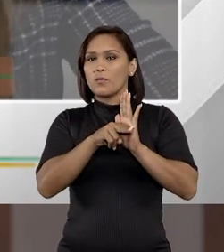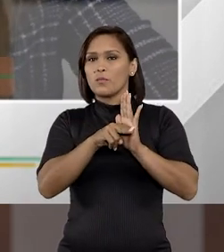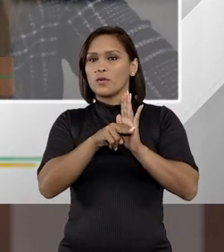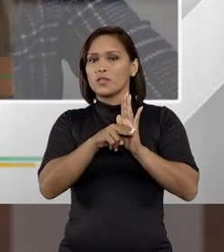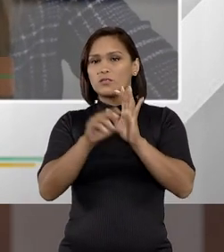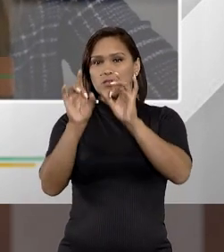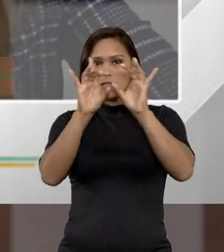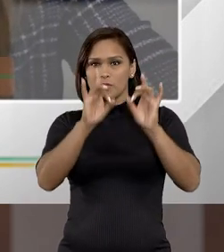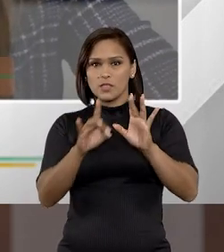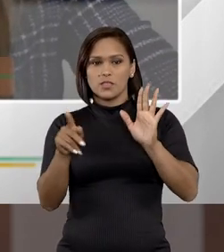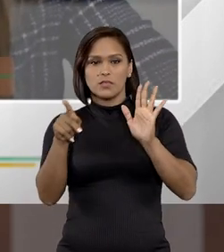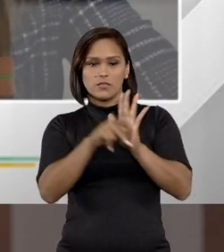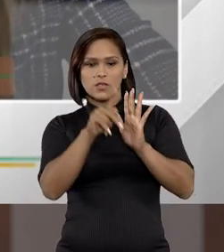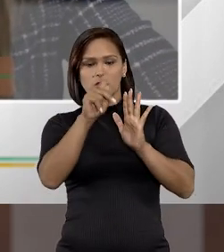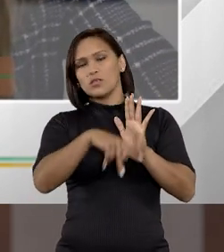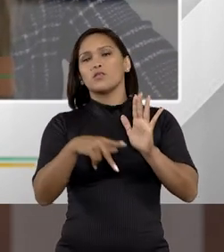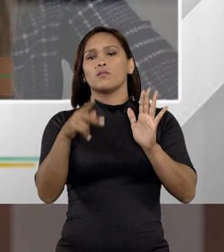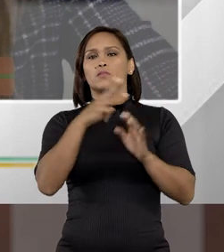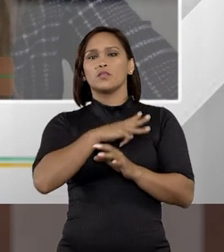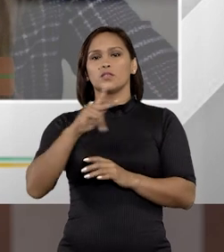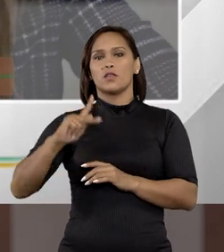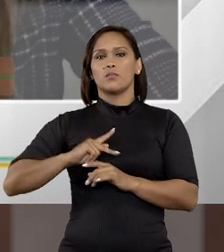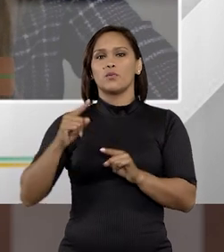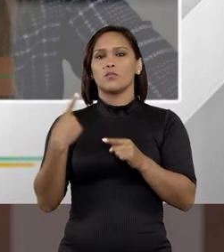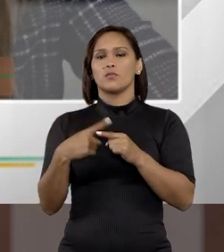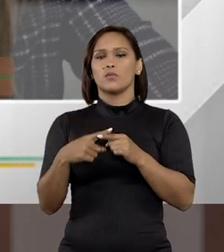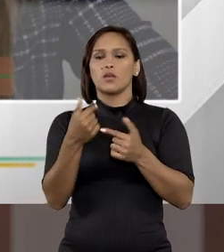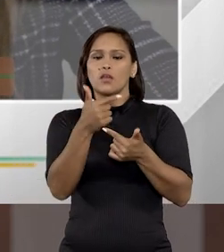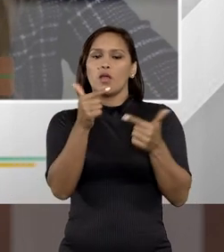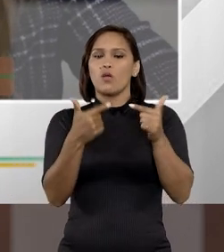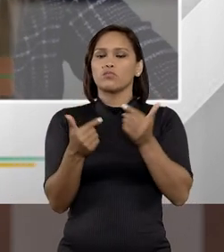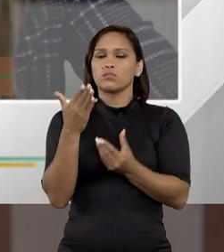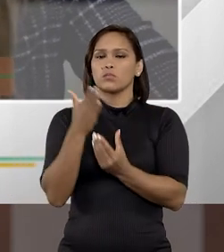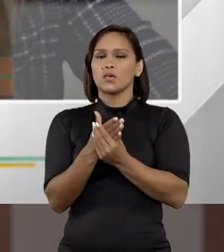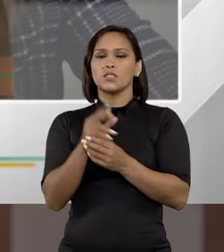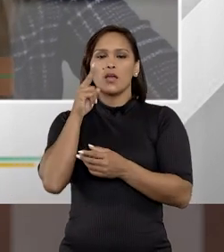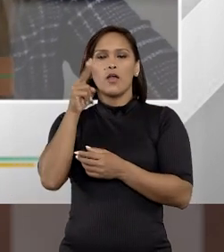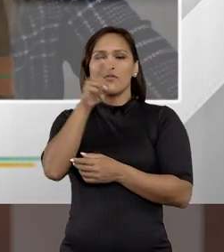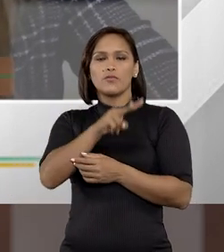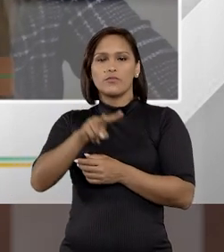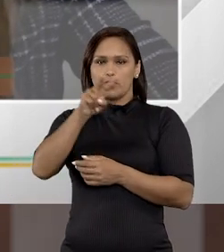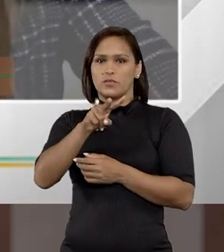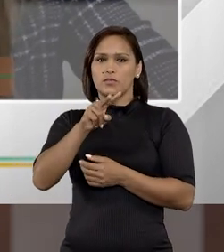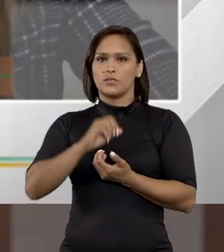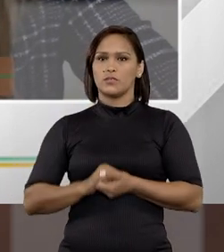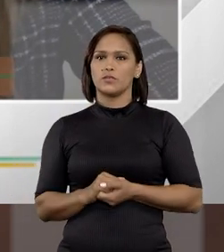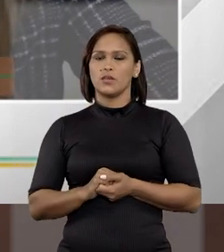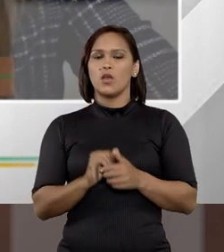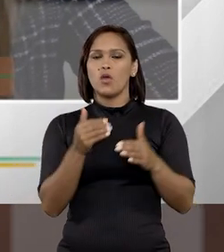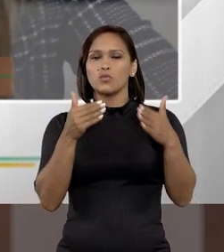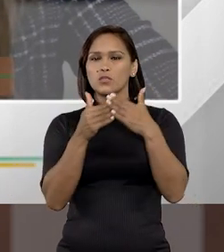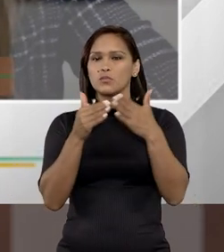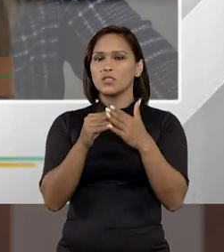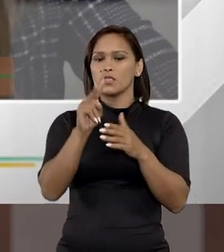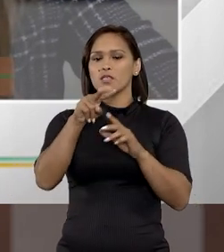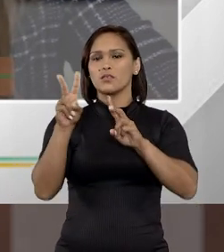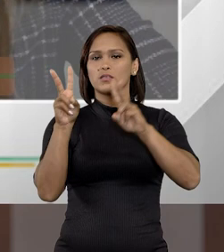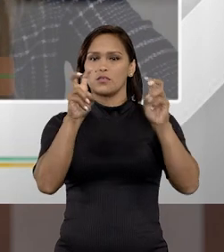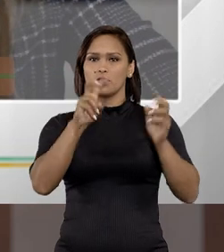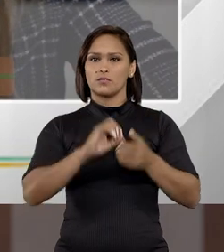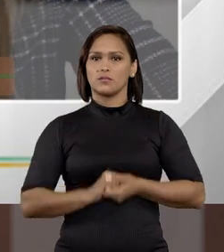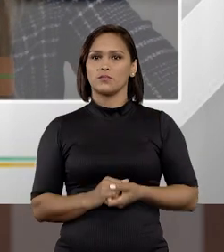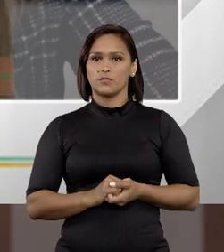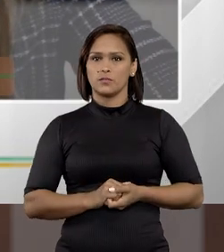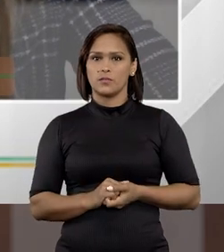mais específica aí do próprio Ministério Público, porque em alguns casos a gente tem se deparado aí com algumas limitações desse